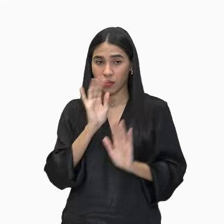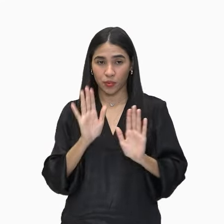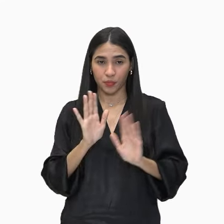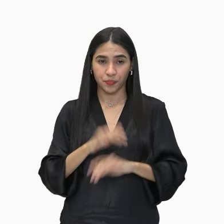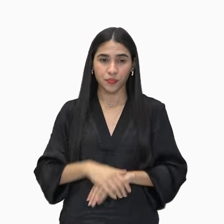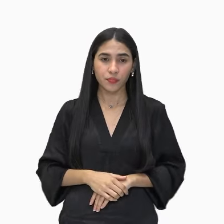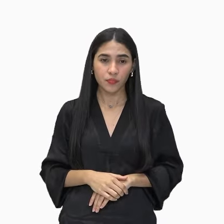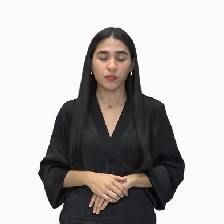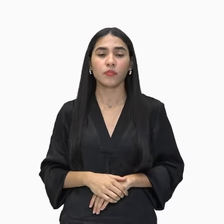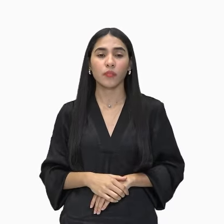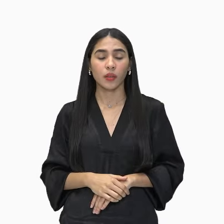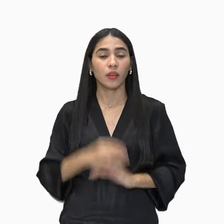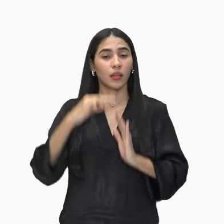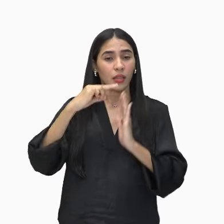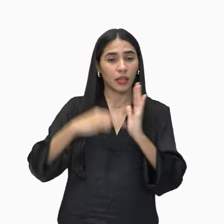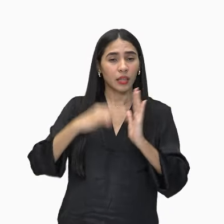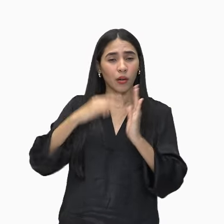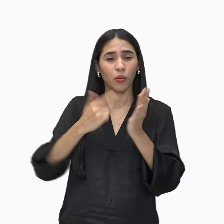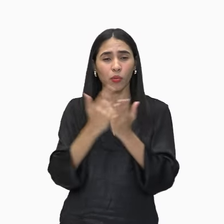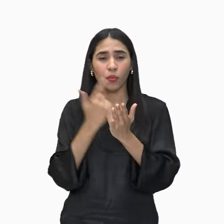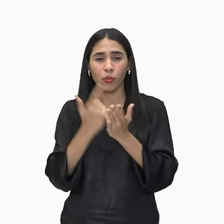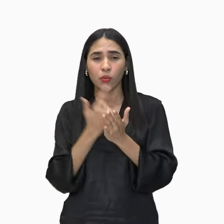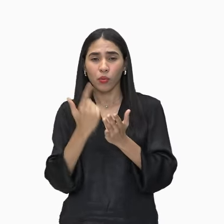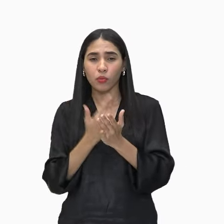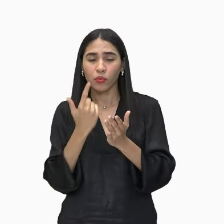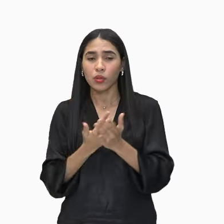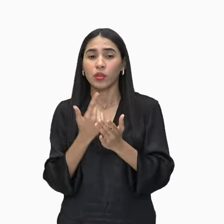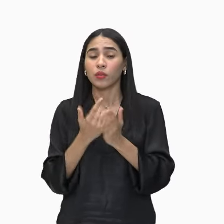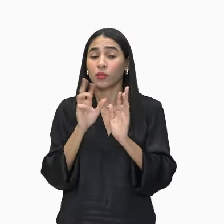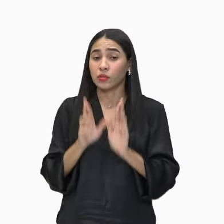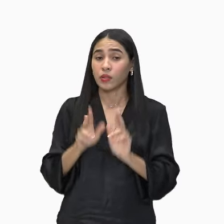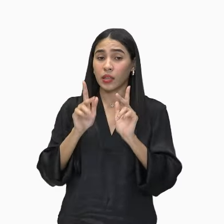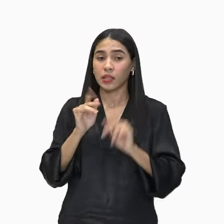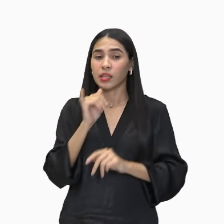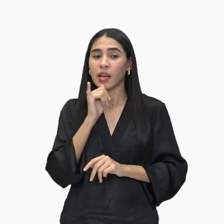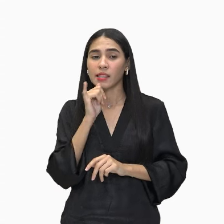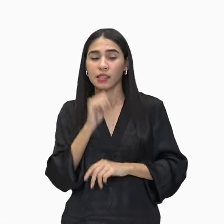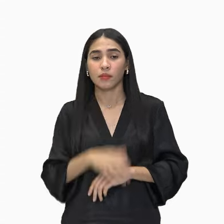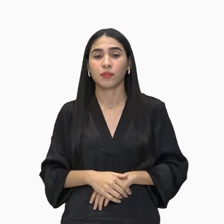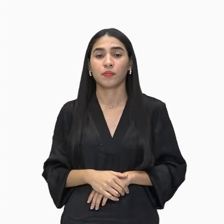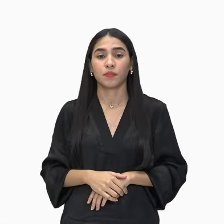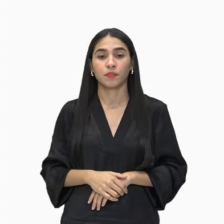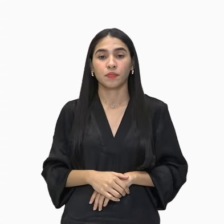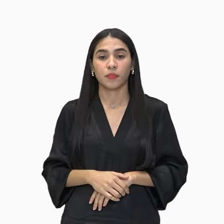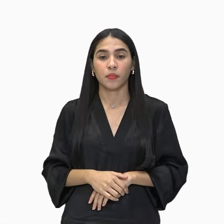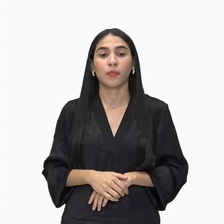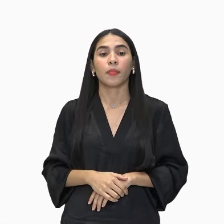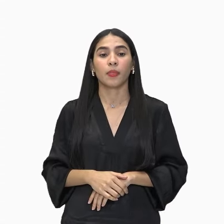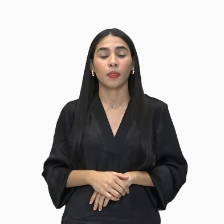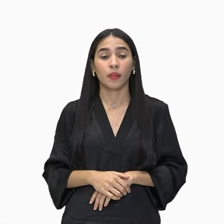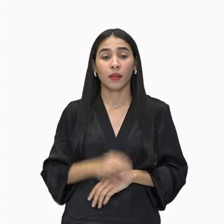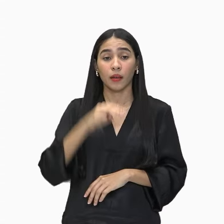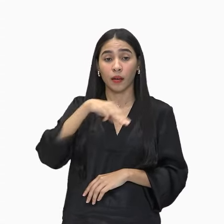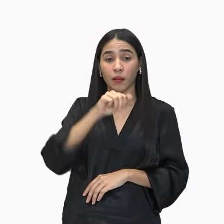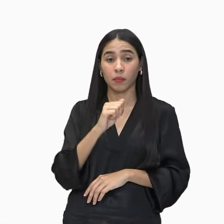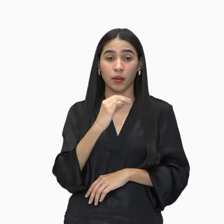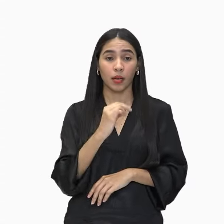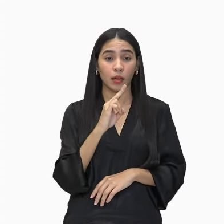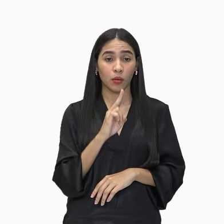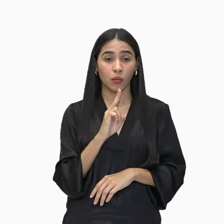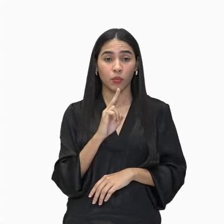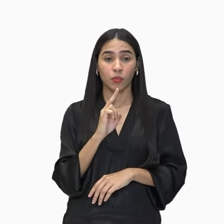E ela tem que ser lida de maneira simbólica. Alguns exemplos disso. Por exemplo, Macunaíma